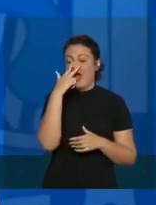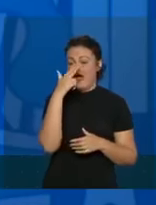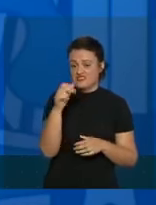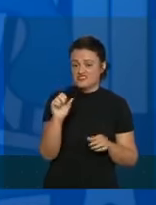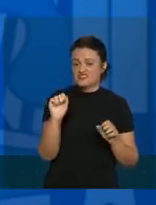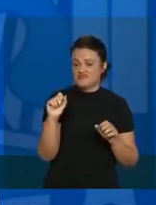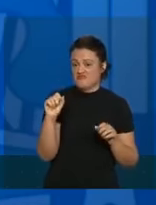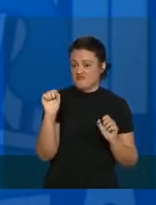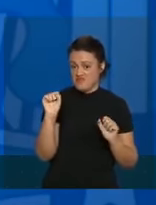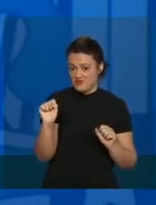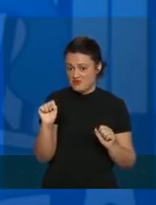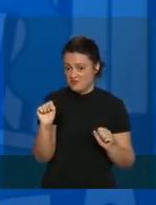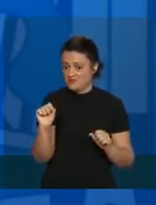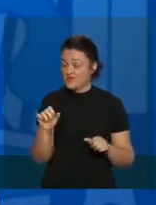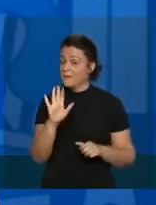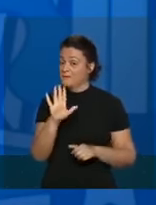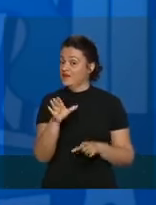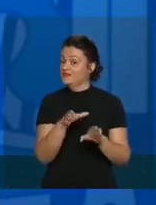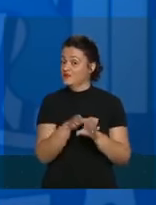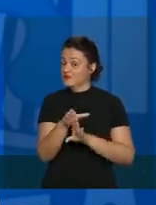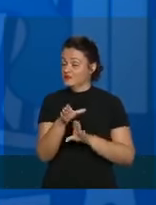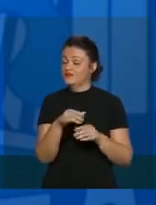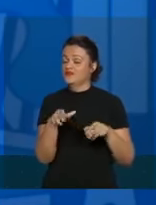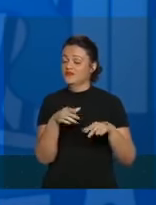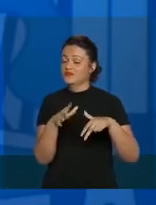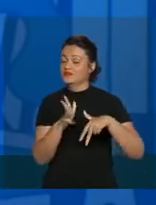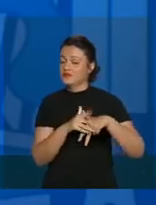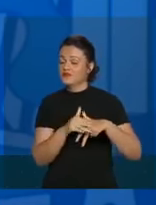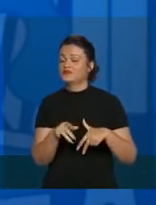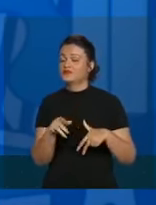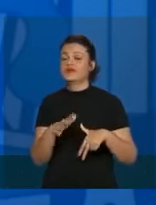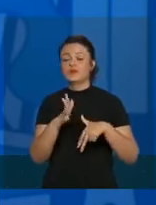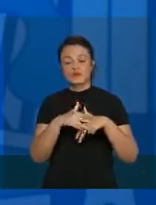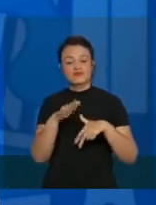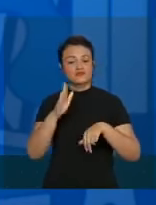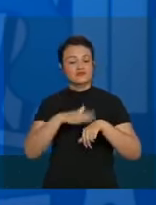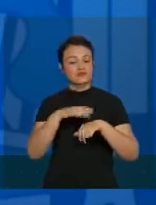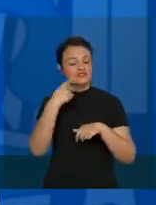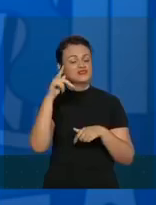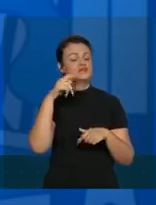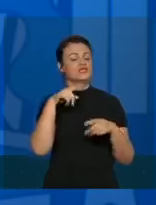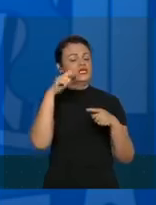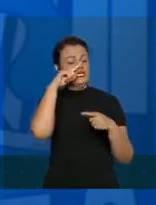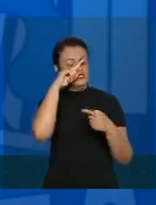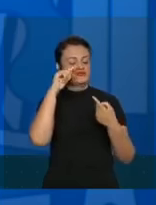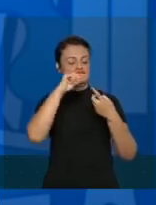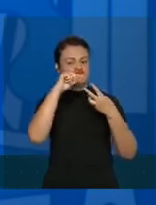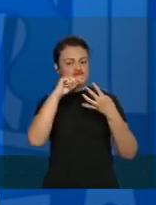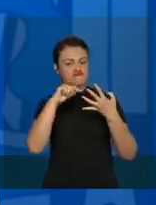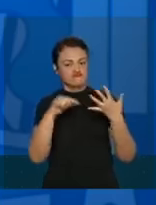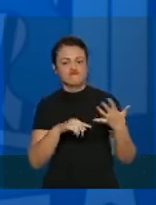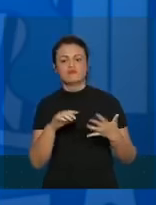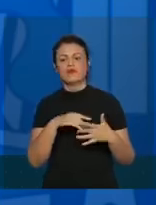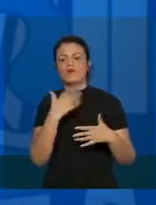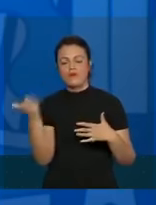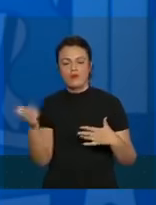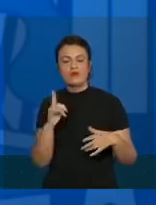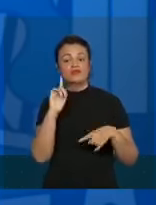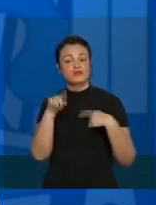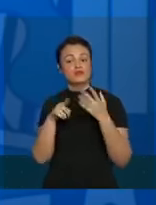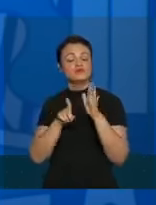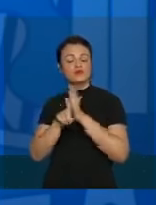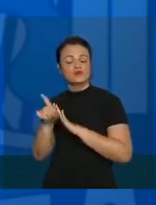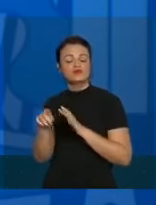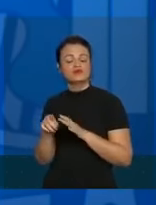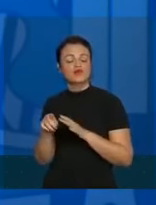deve, agora, oriente o seu paciente e o paciente deve saber os riscos de tudo que ele está tomando e deve perguntar